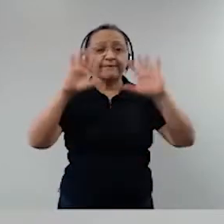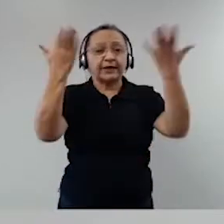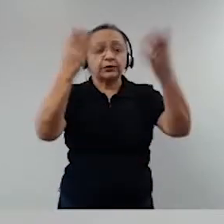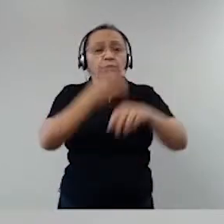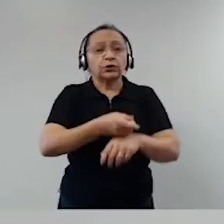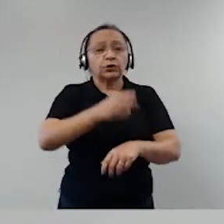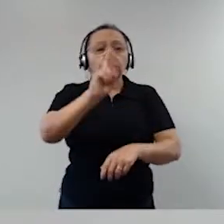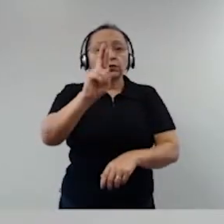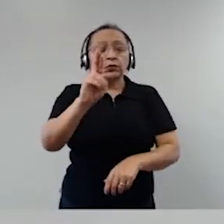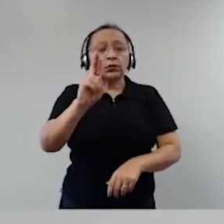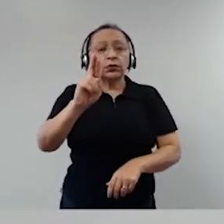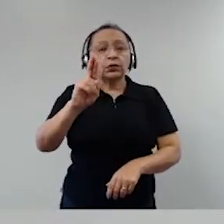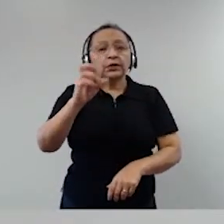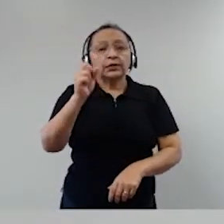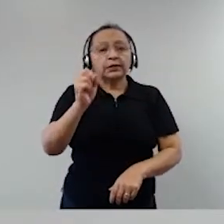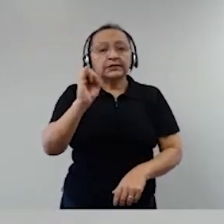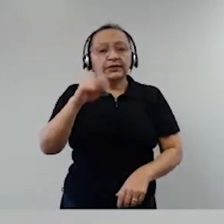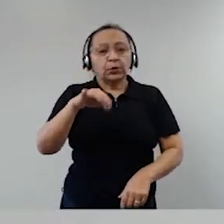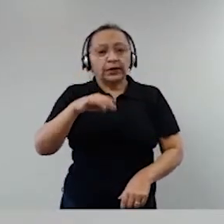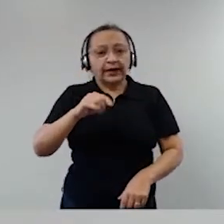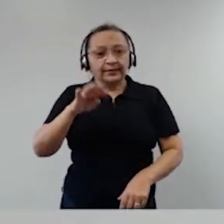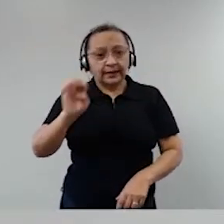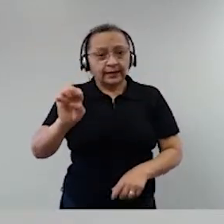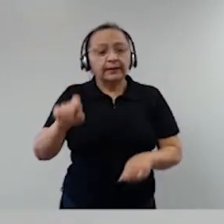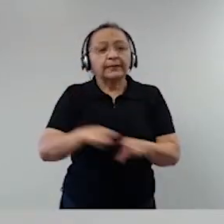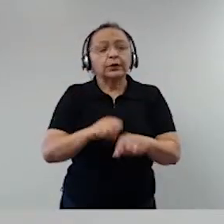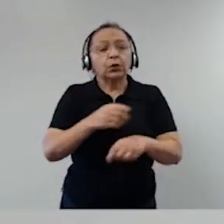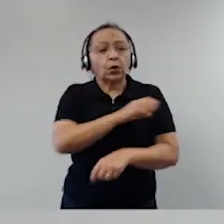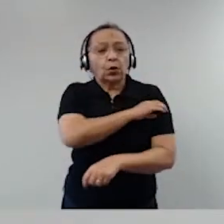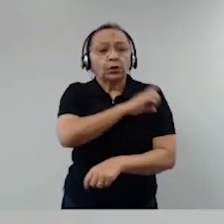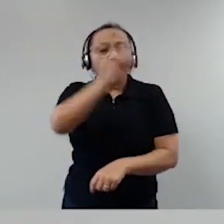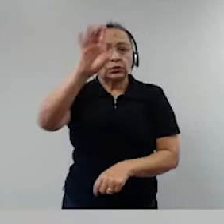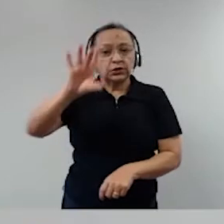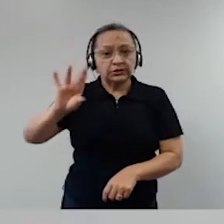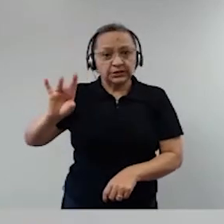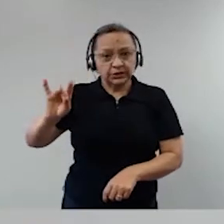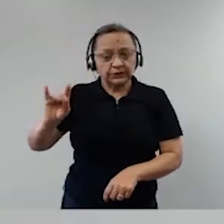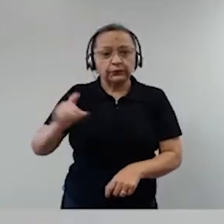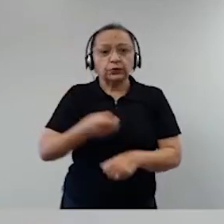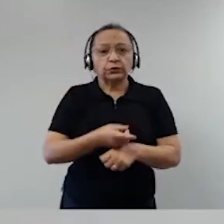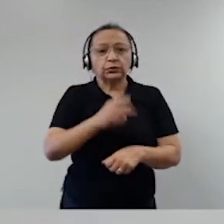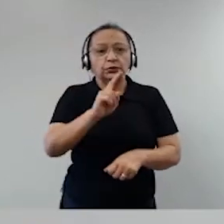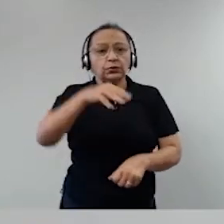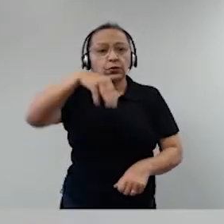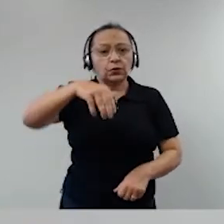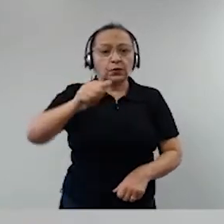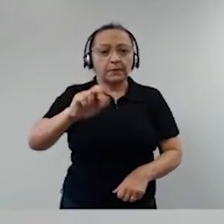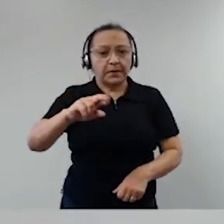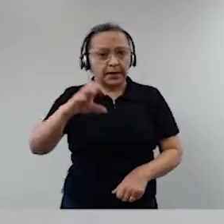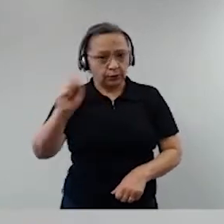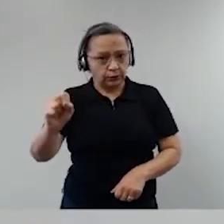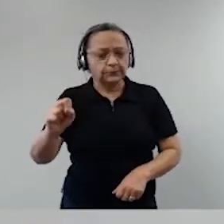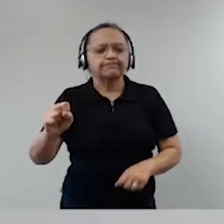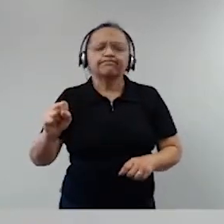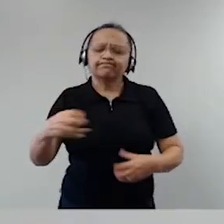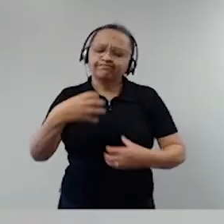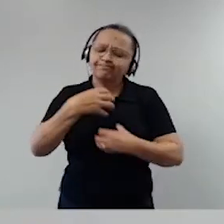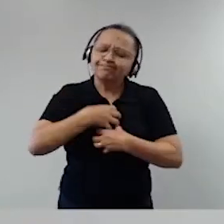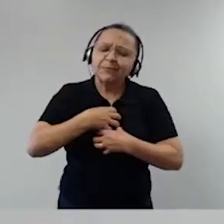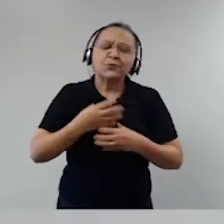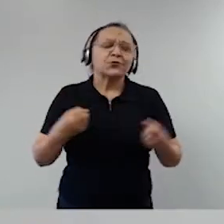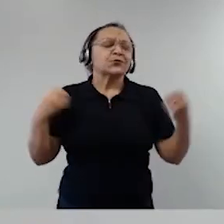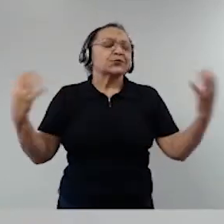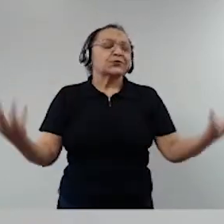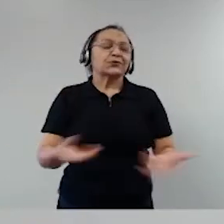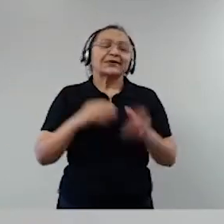Simonetti, e do coordenador científico, doutor Marcos Vinícius Furtado Coelho. De forma muito especial, cumprimento